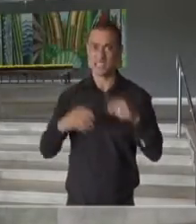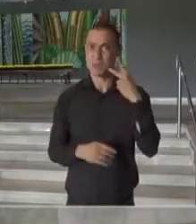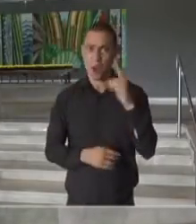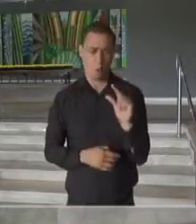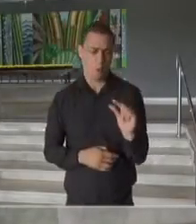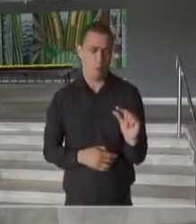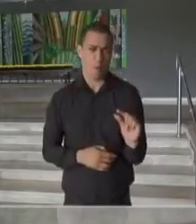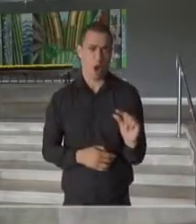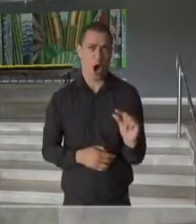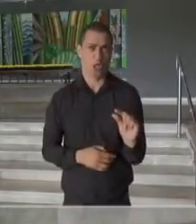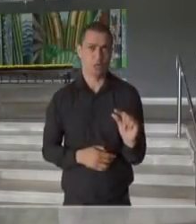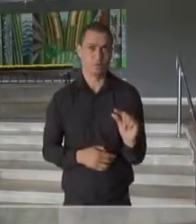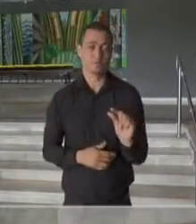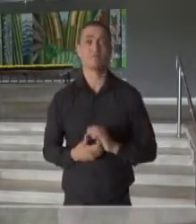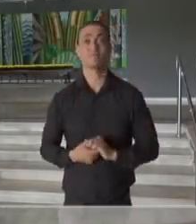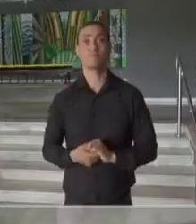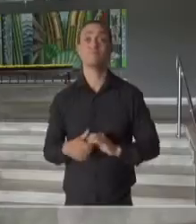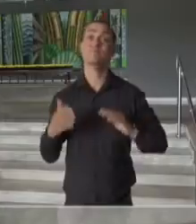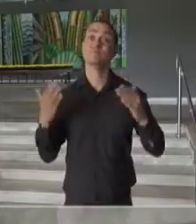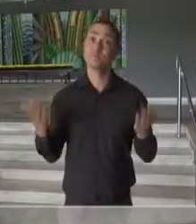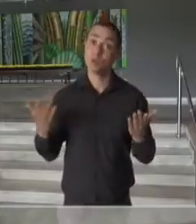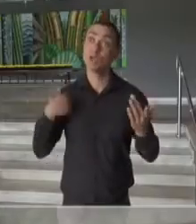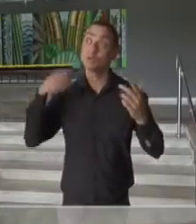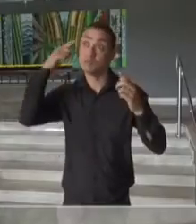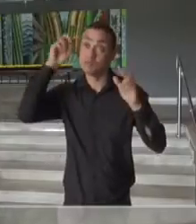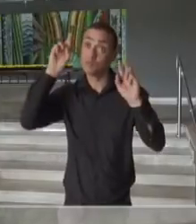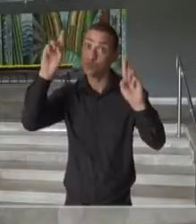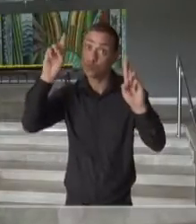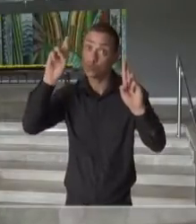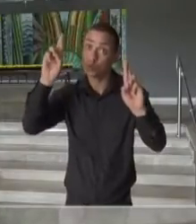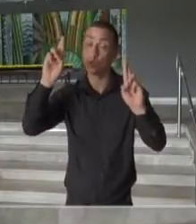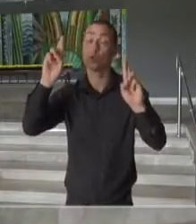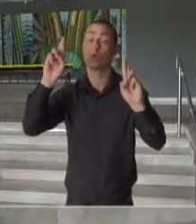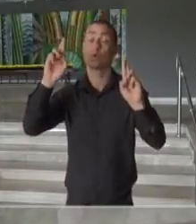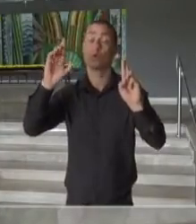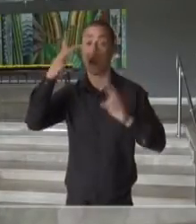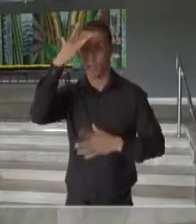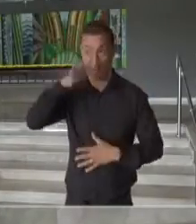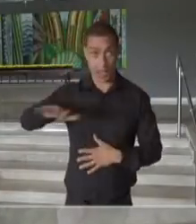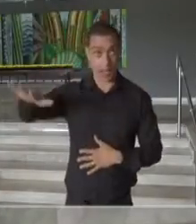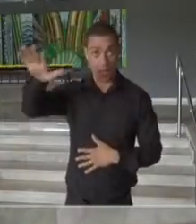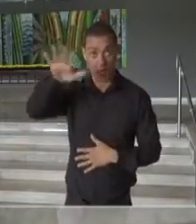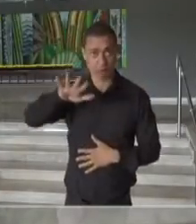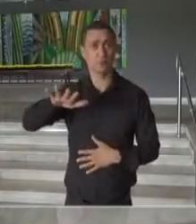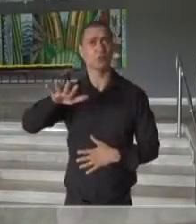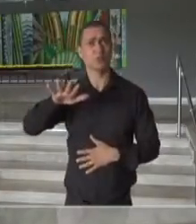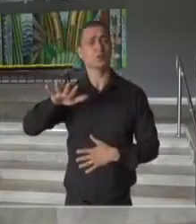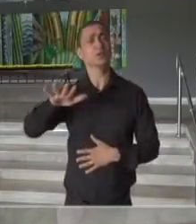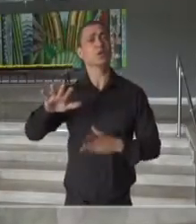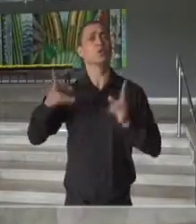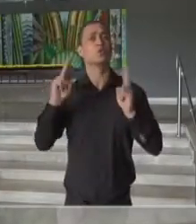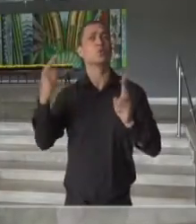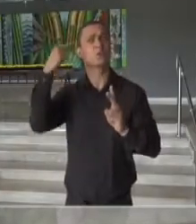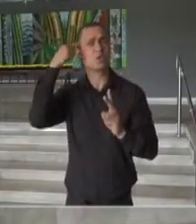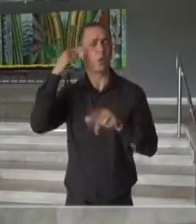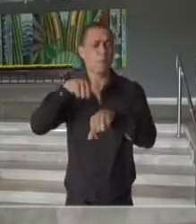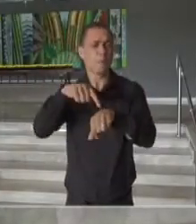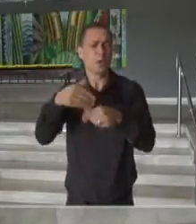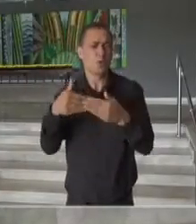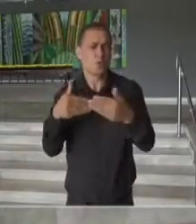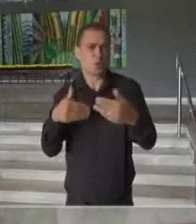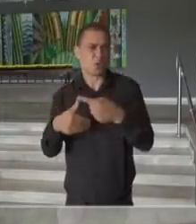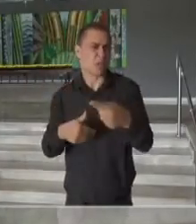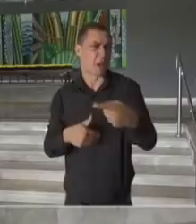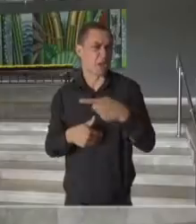relação à população geral. Então, a gente espera que as pessoas continuem por mais um período pequeno de